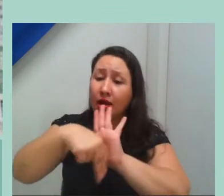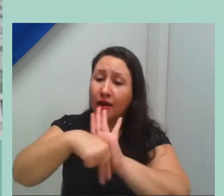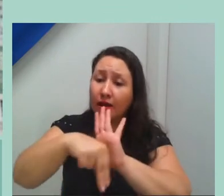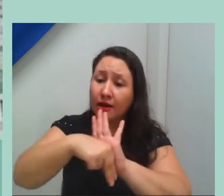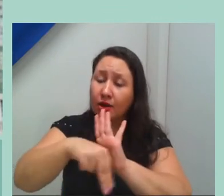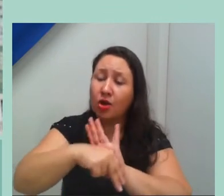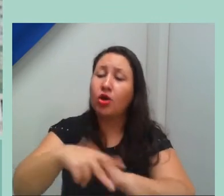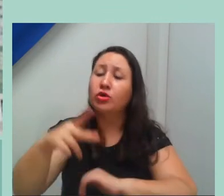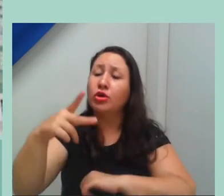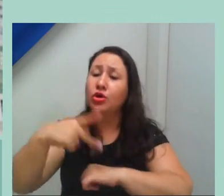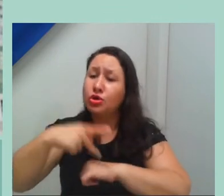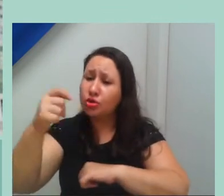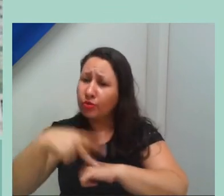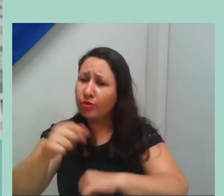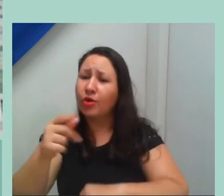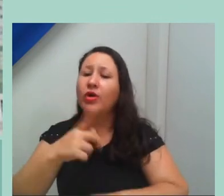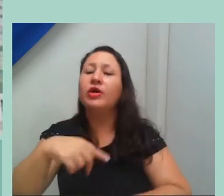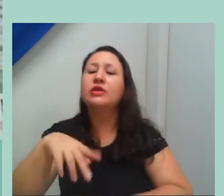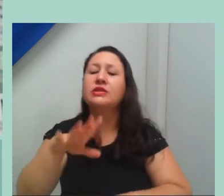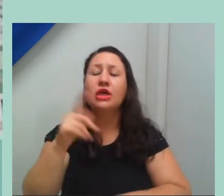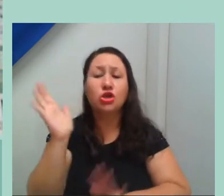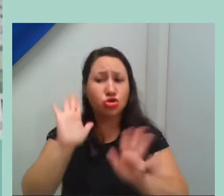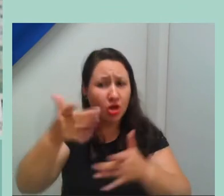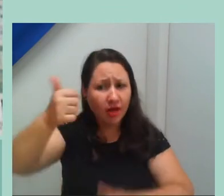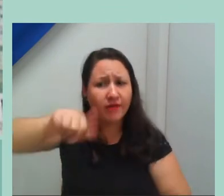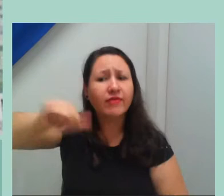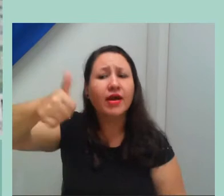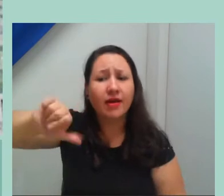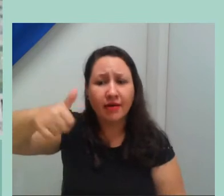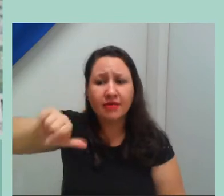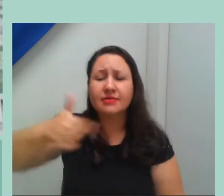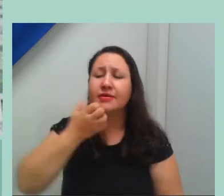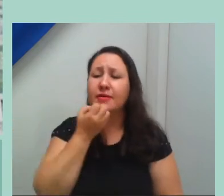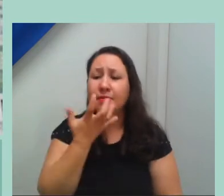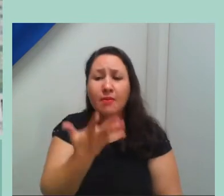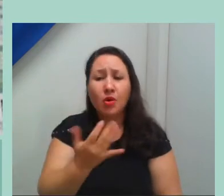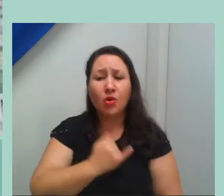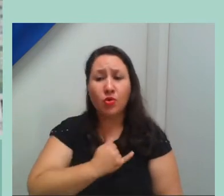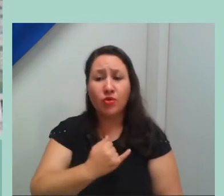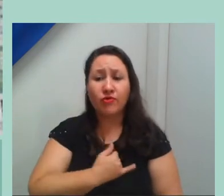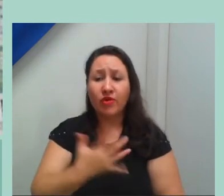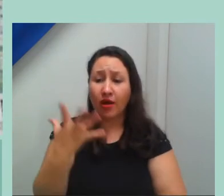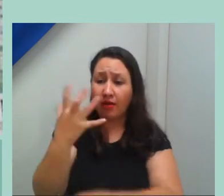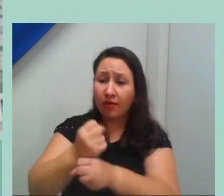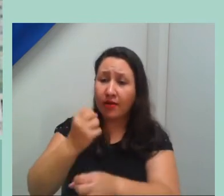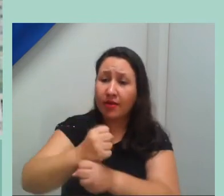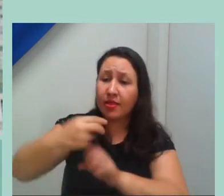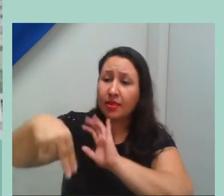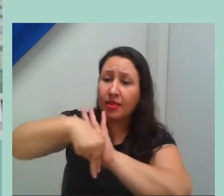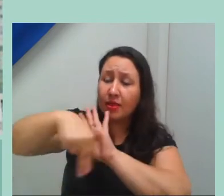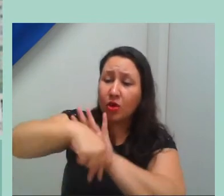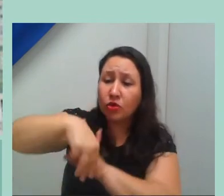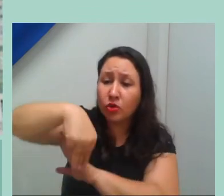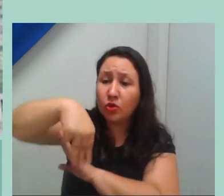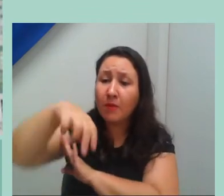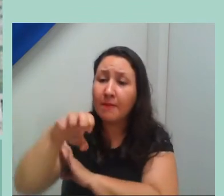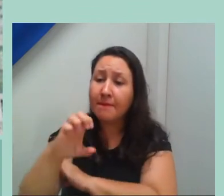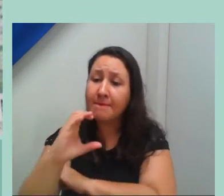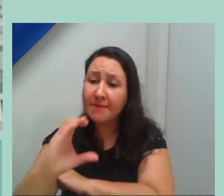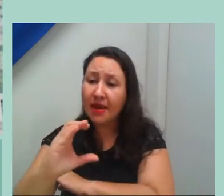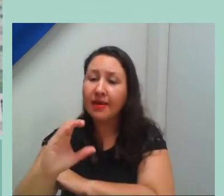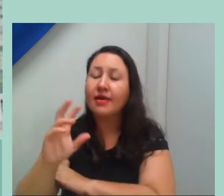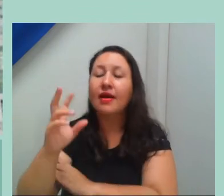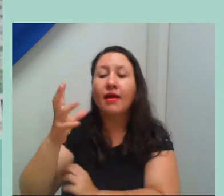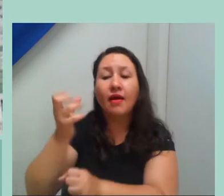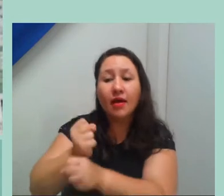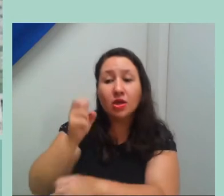um dos eixos a avaliados no recredenciamento. Então, a instituição hoje é nota 5, e para a gente manter essa nota 5, a gente tem que melhorar não só a